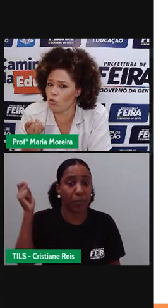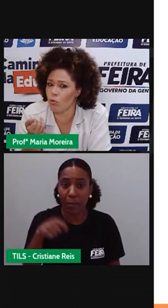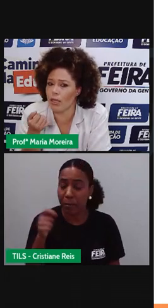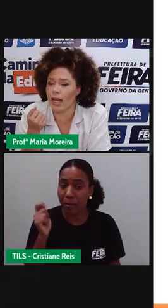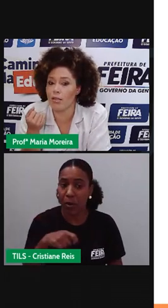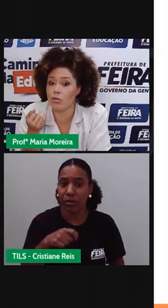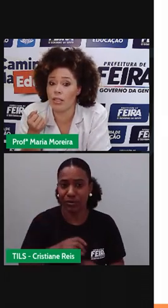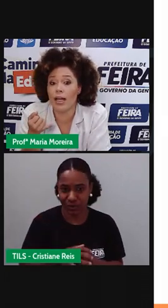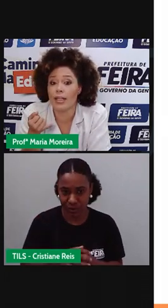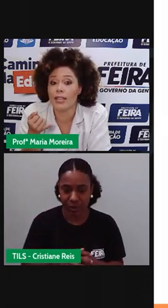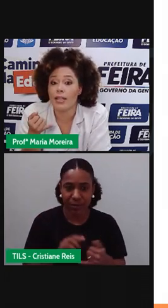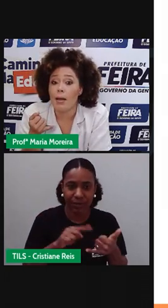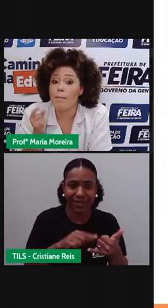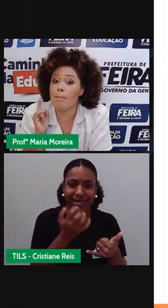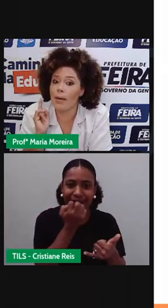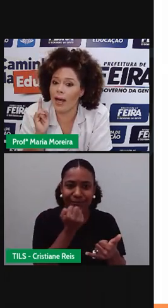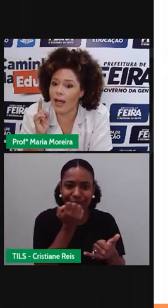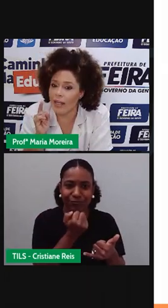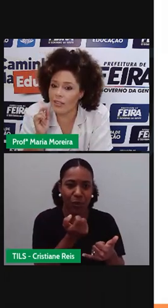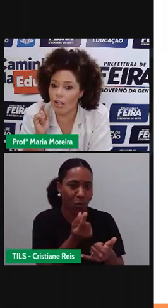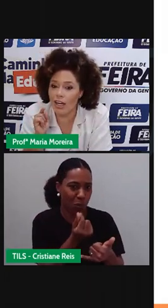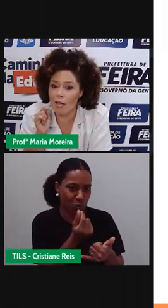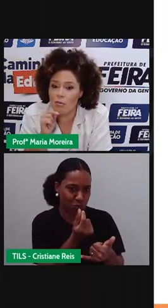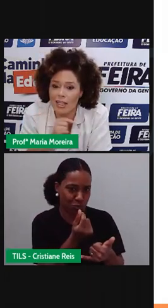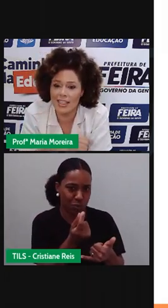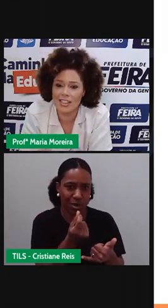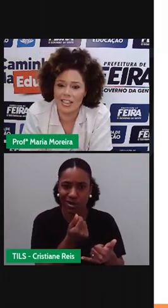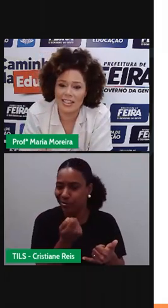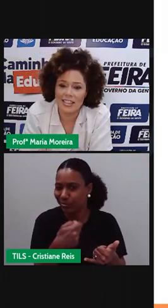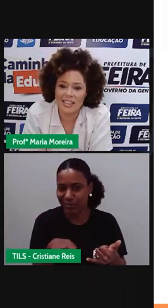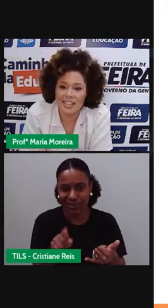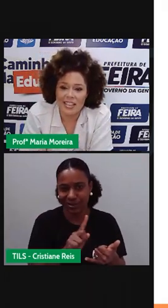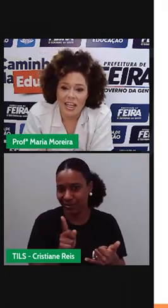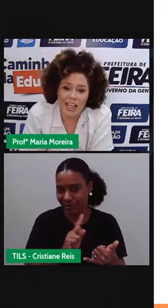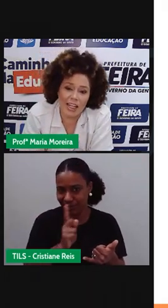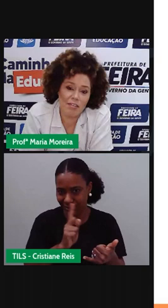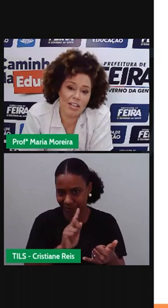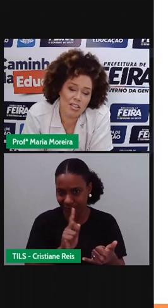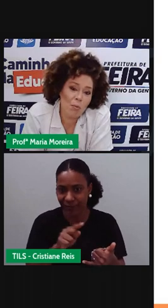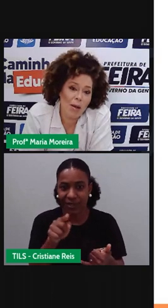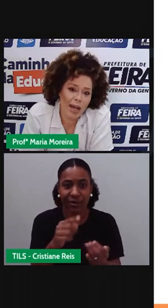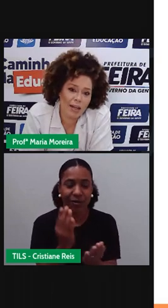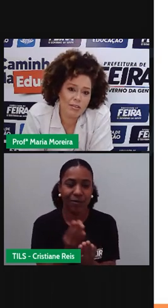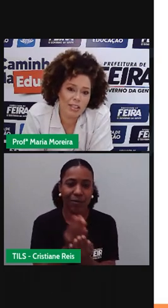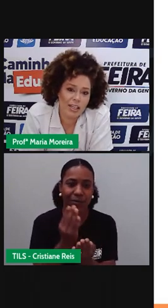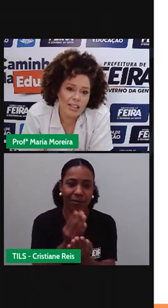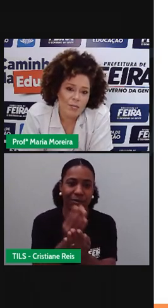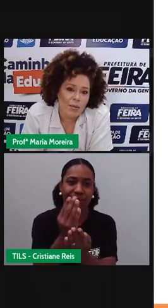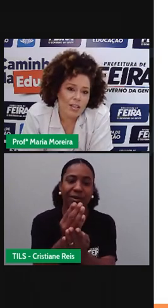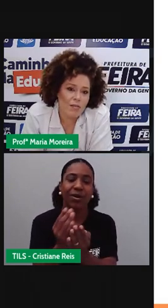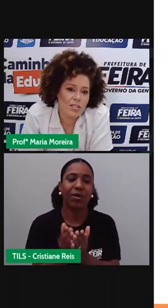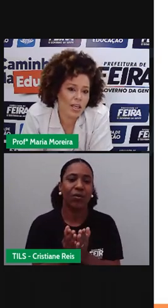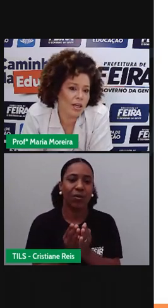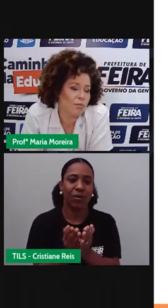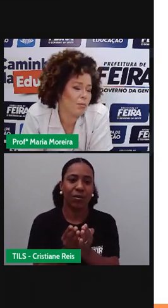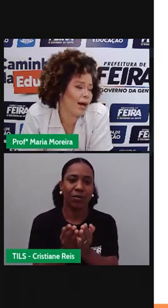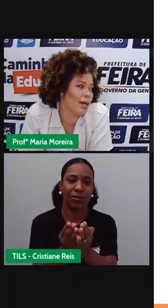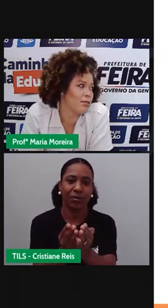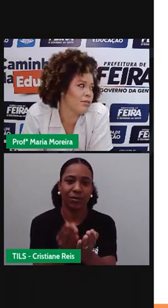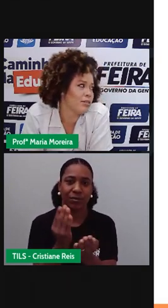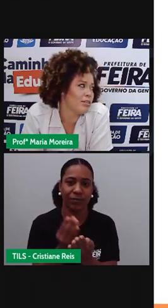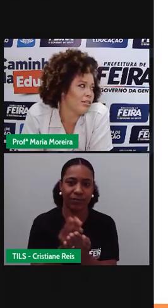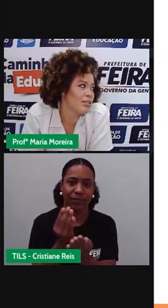consome créditos nem nada. Mas, olha lá a ambulância, que aí, na verdade, é um barco, né? Deve ser